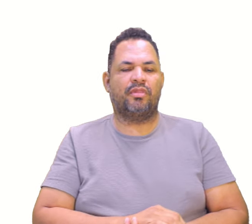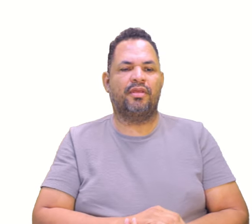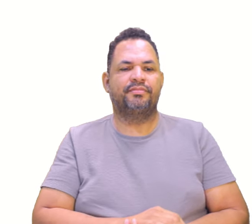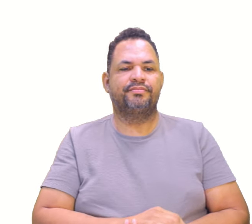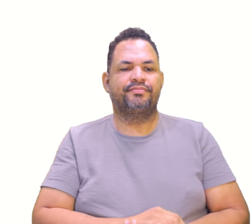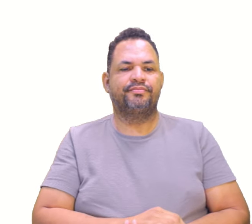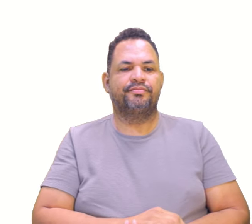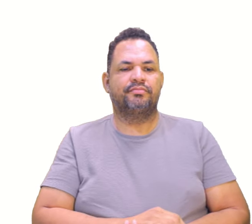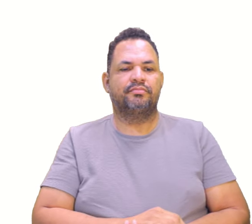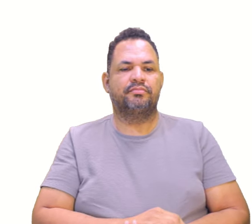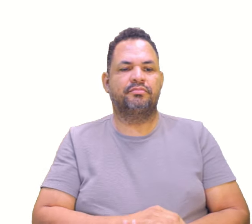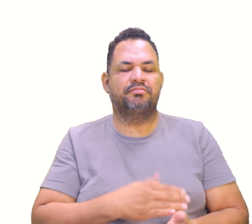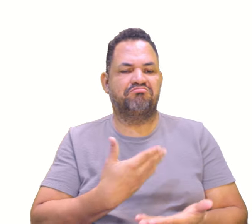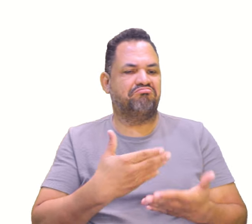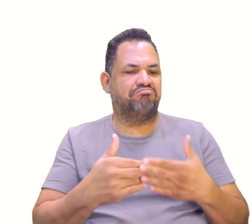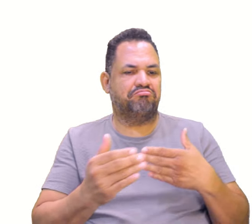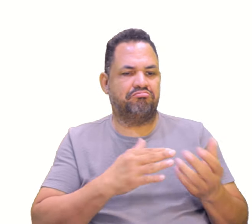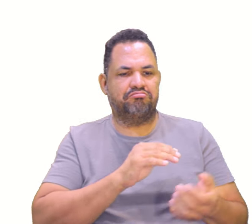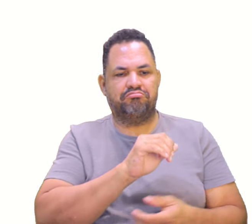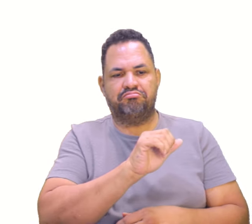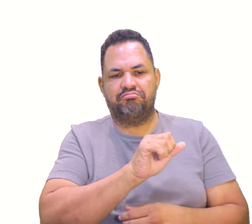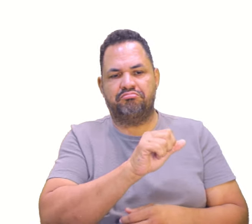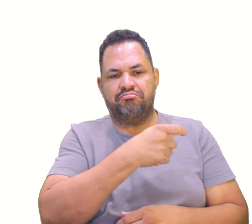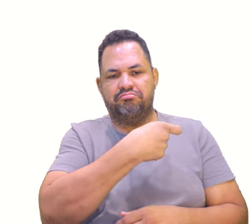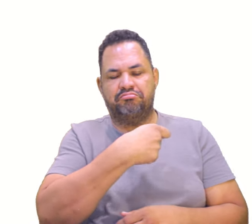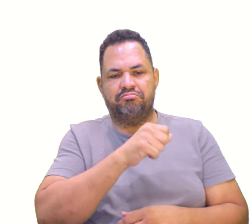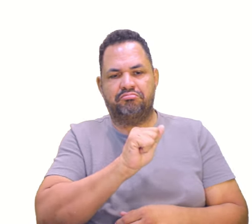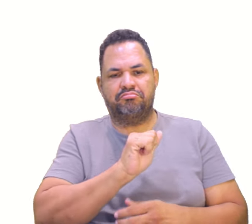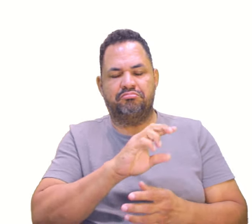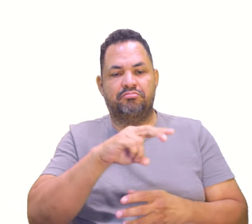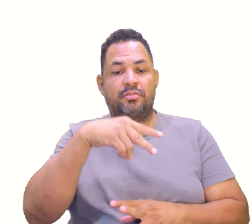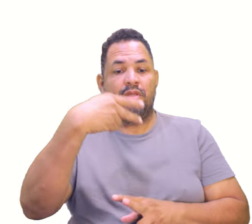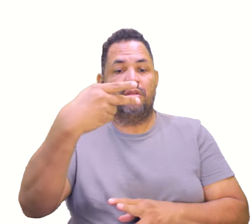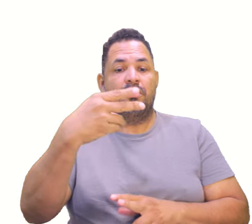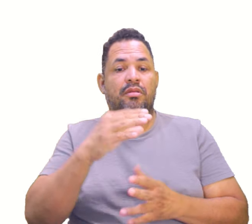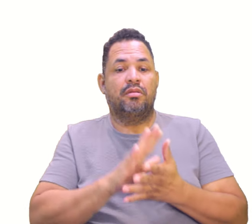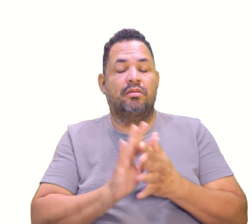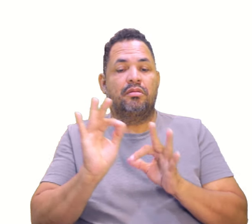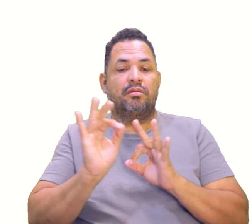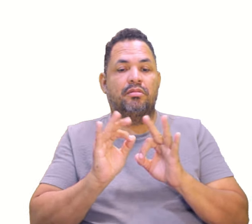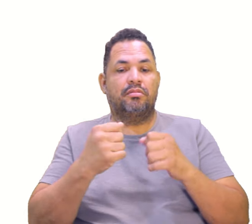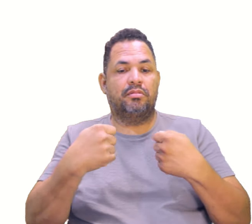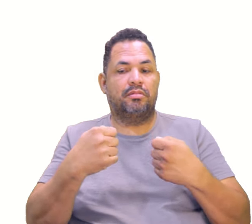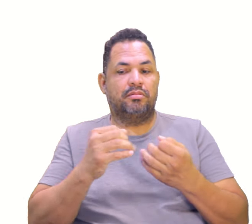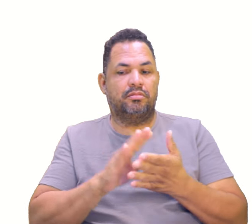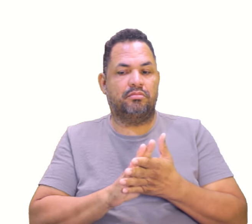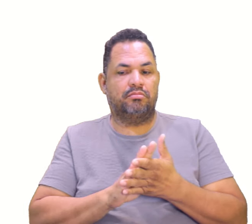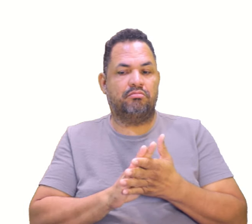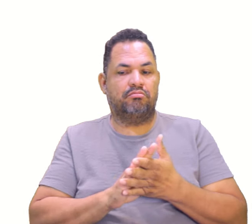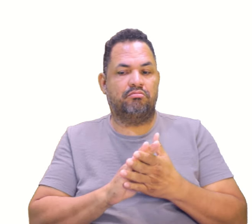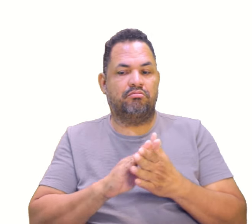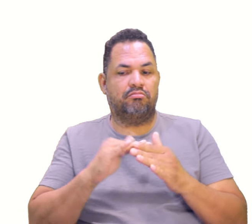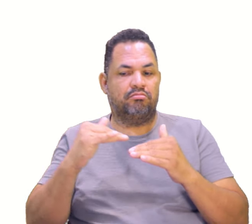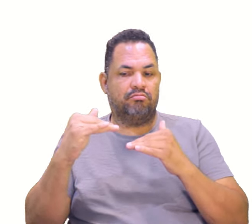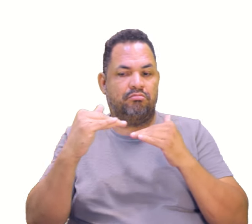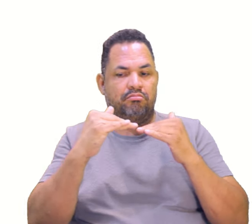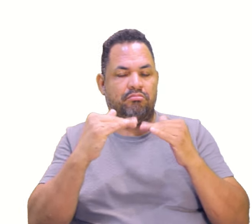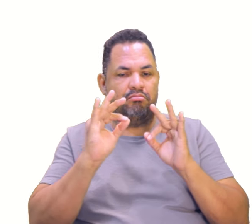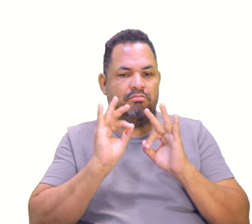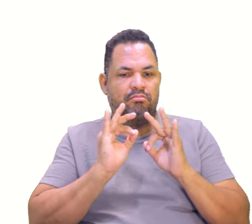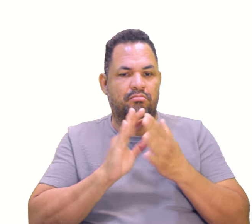xA menos xB, tanto faz, tá? xA menos xB ao quadrado. Só que aí aqui a gente tem que seguir o padrão. xA menos